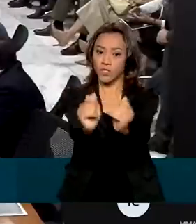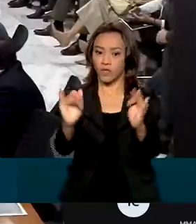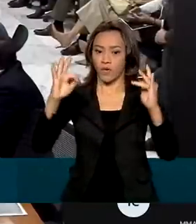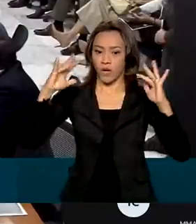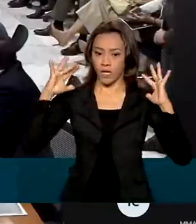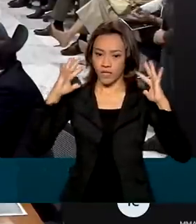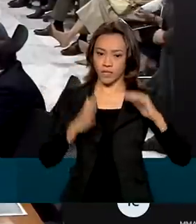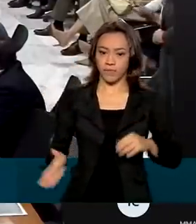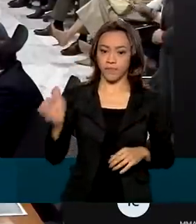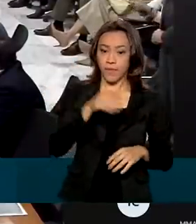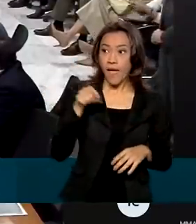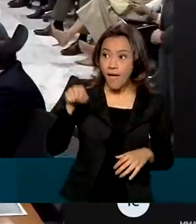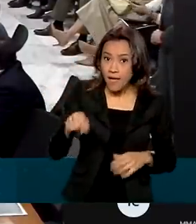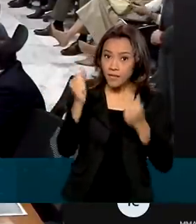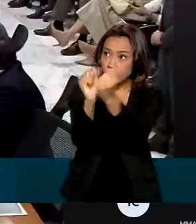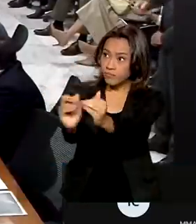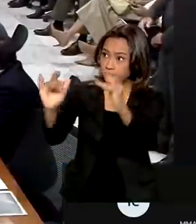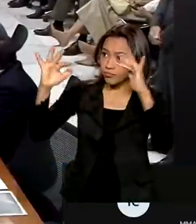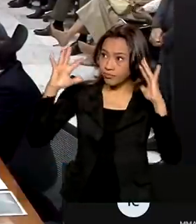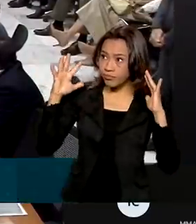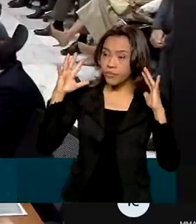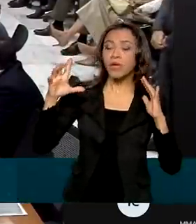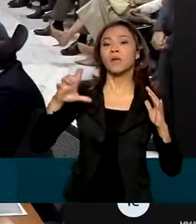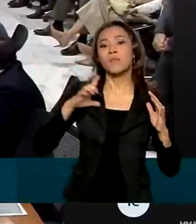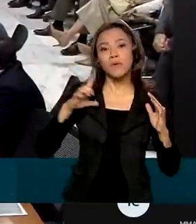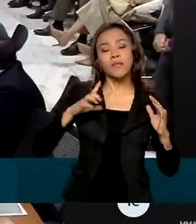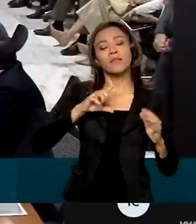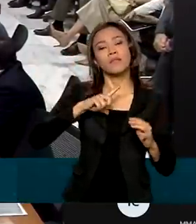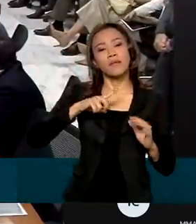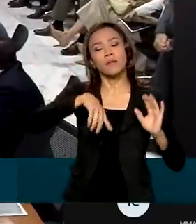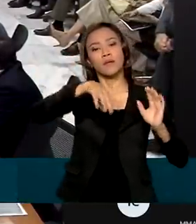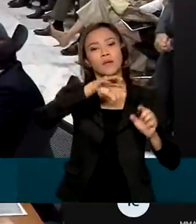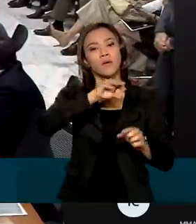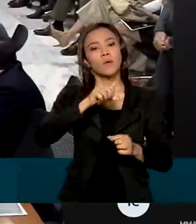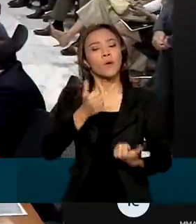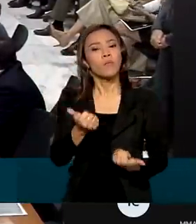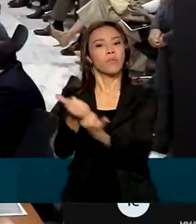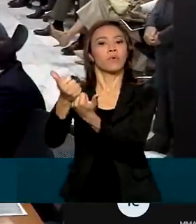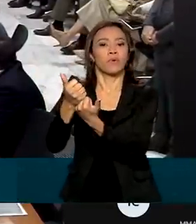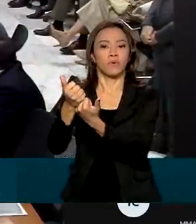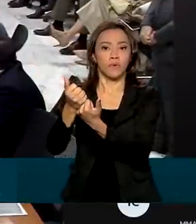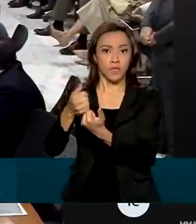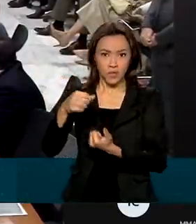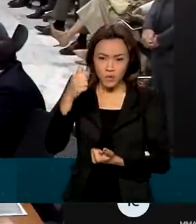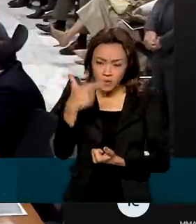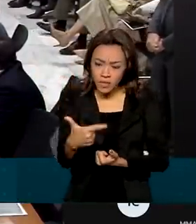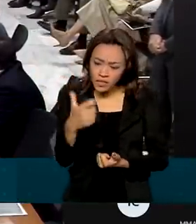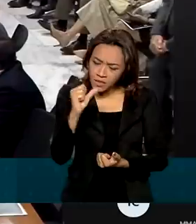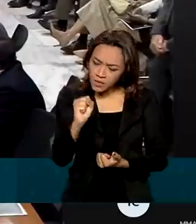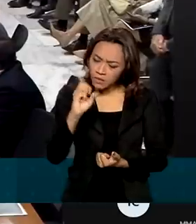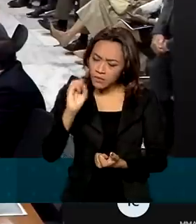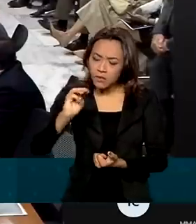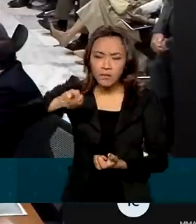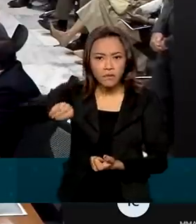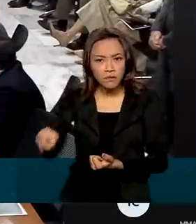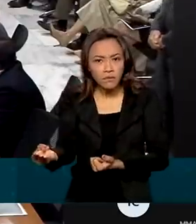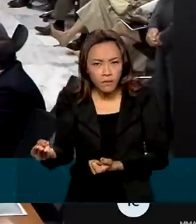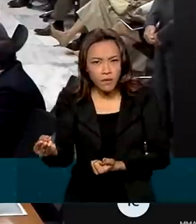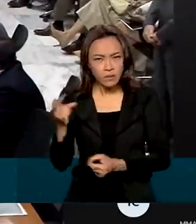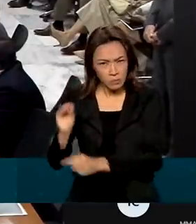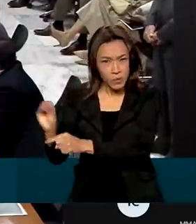floresta só fica em pé porque ela é rentável. Não teria outra maneira desses 280 milhões de hectares estarem